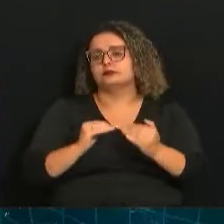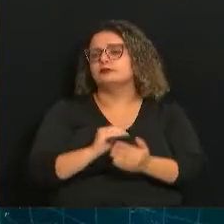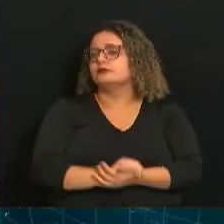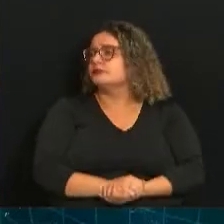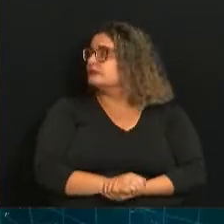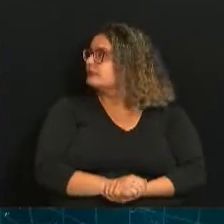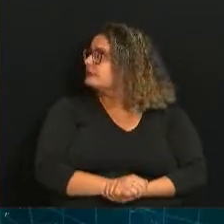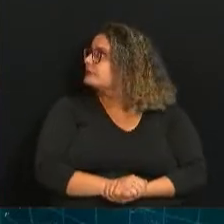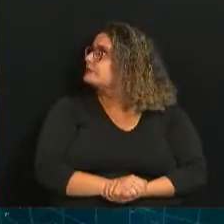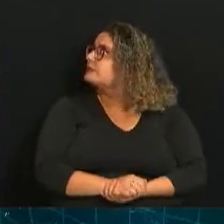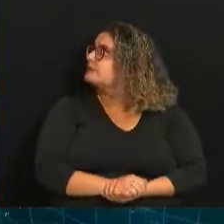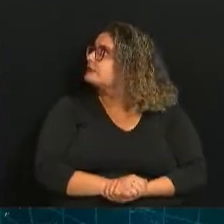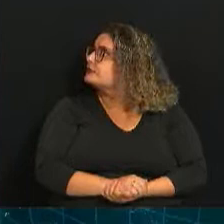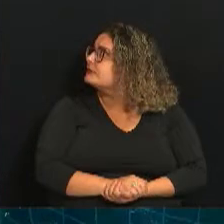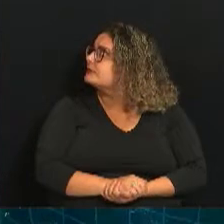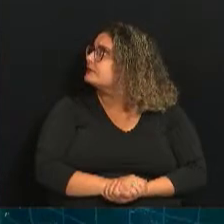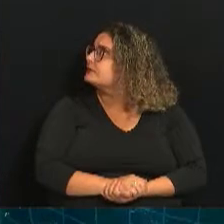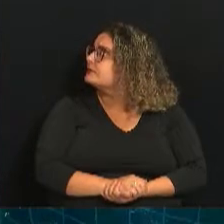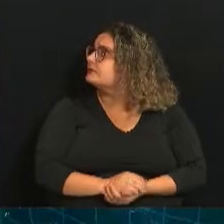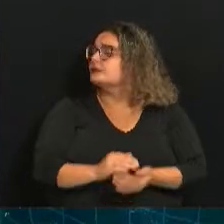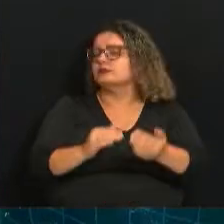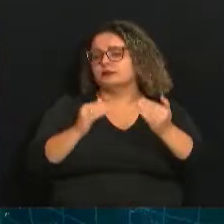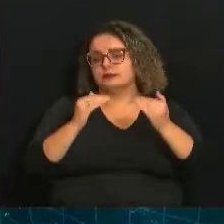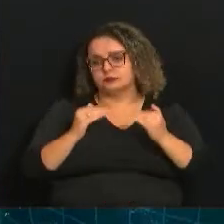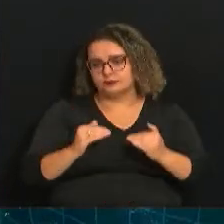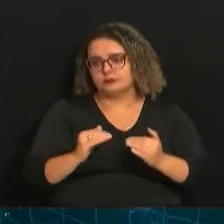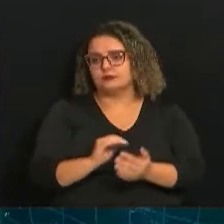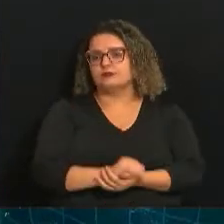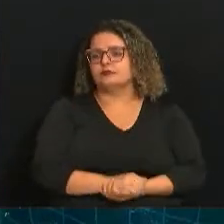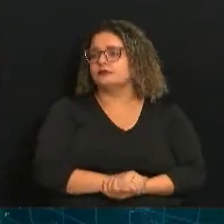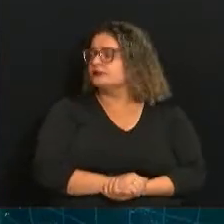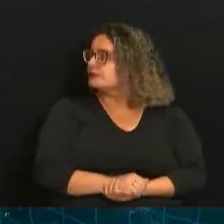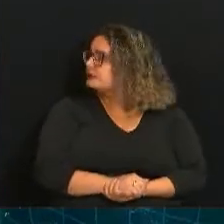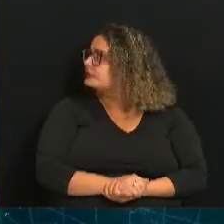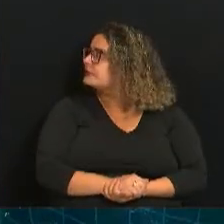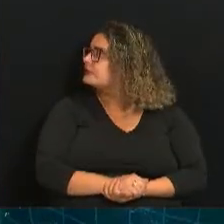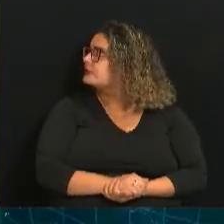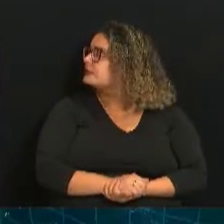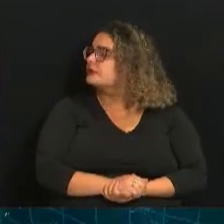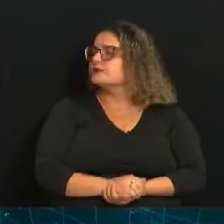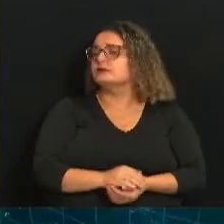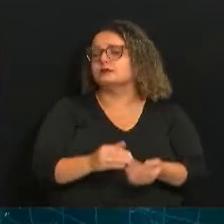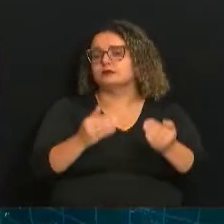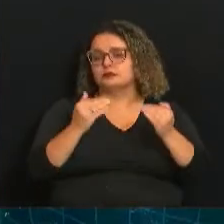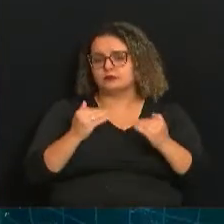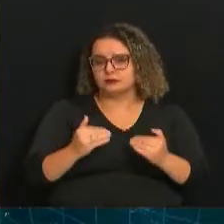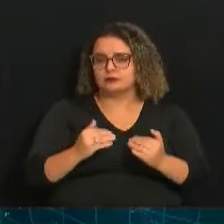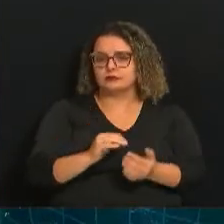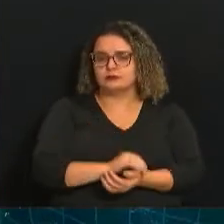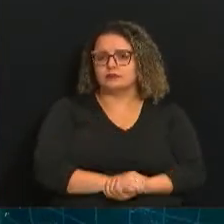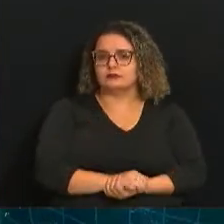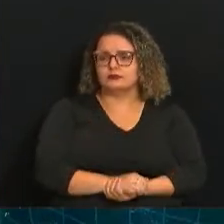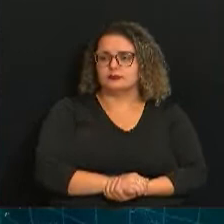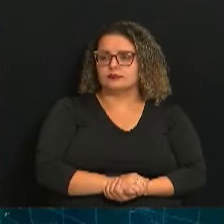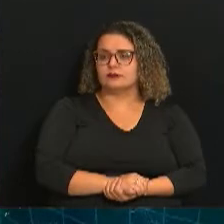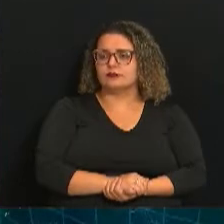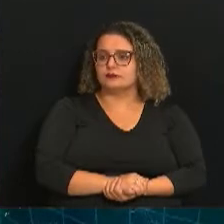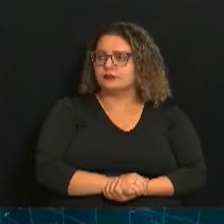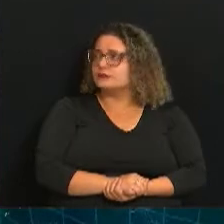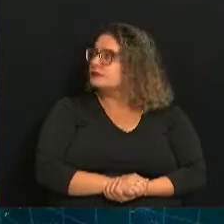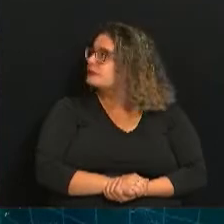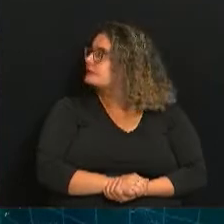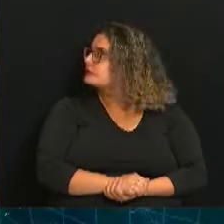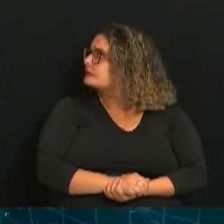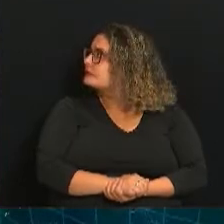.907 casos. Americana, 37.031. Santa Bárbara do Oeste, 31.142.